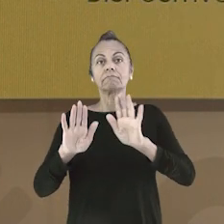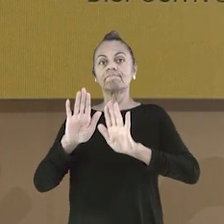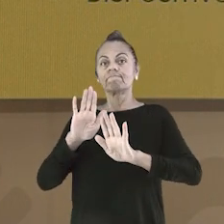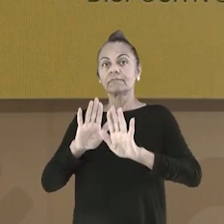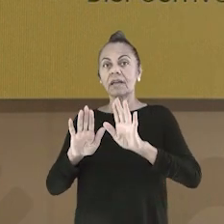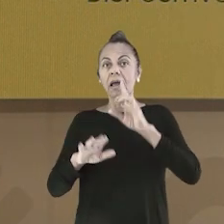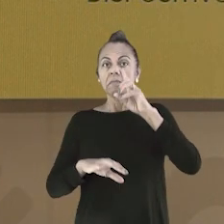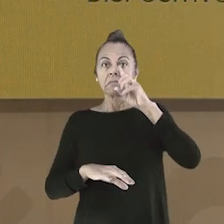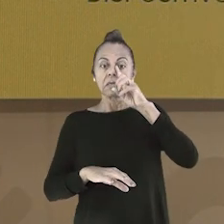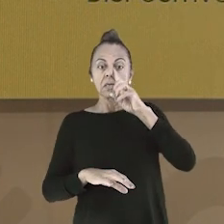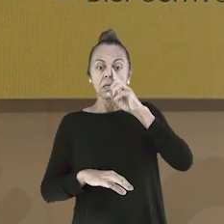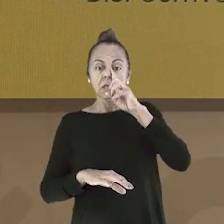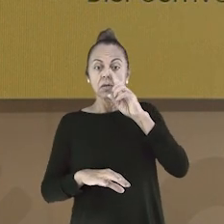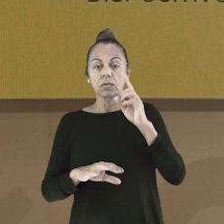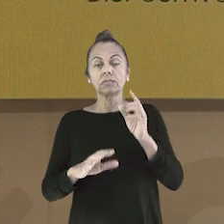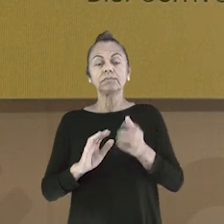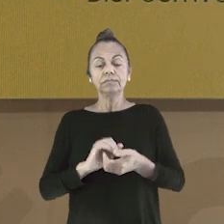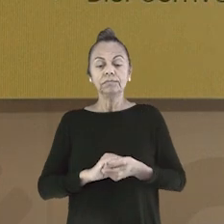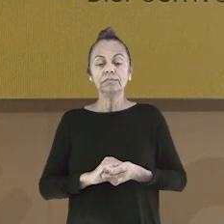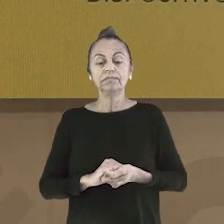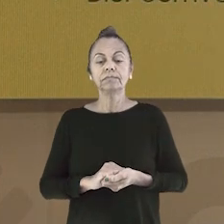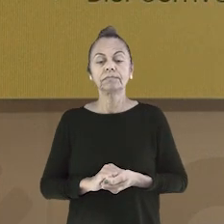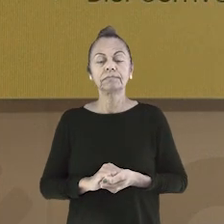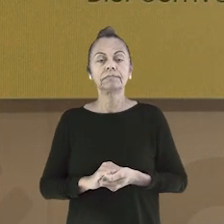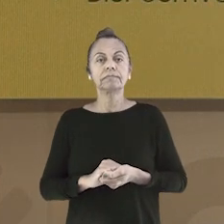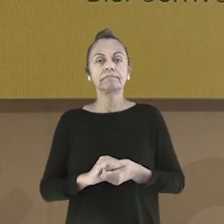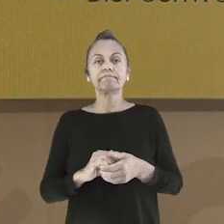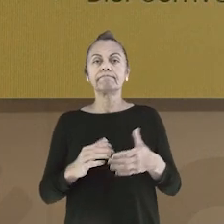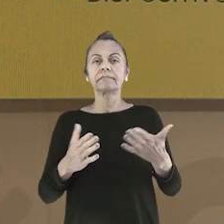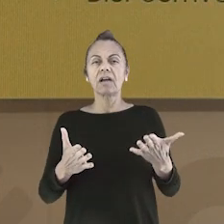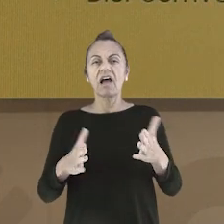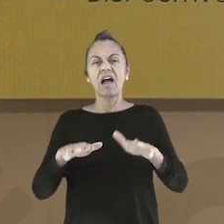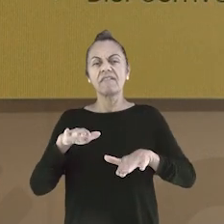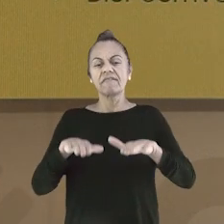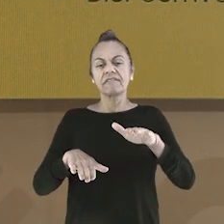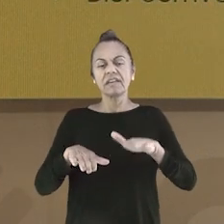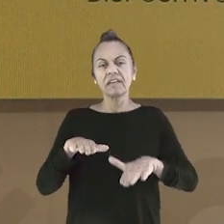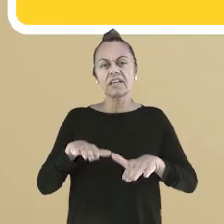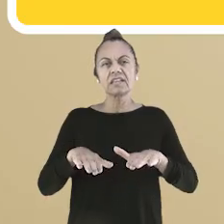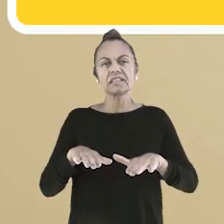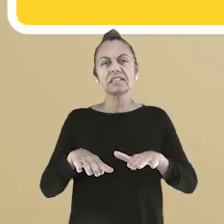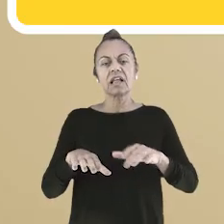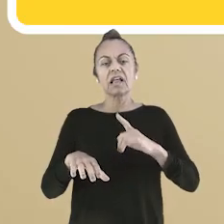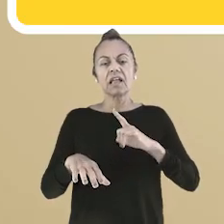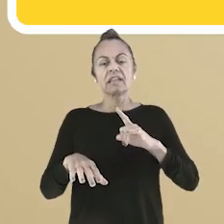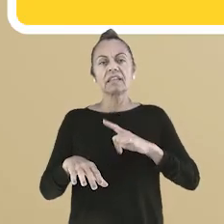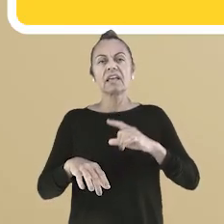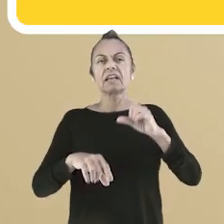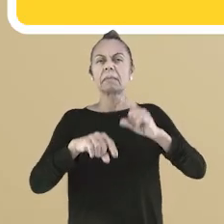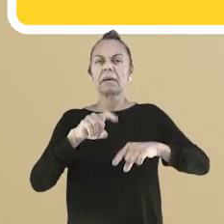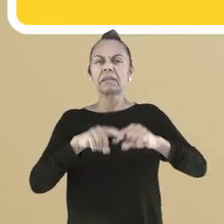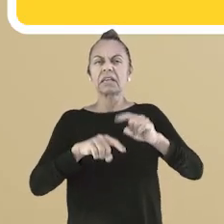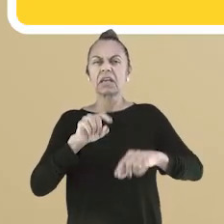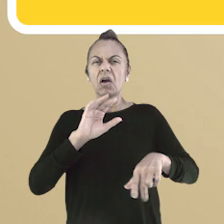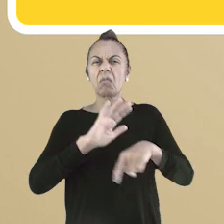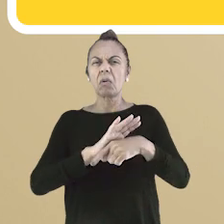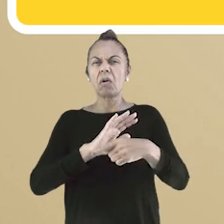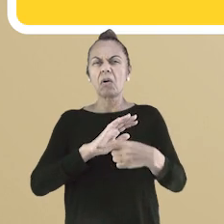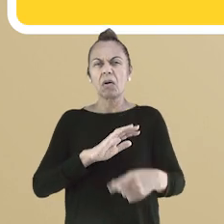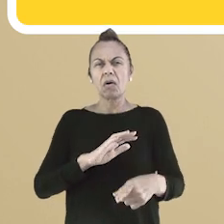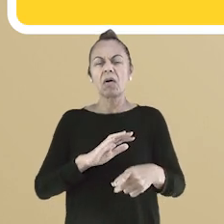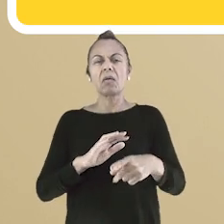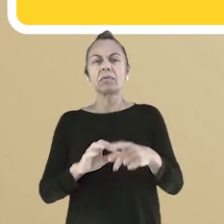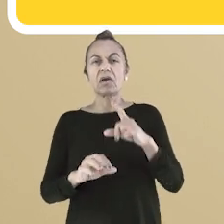o laranja é muito utilizado para mostrar a presença de possíveis ameaças, como esta aqui. É comum na presença de